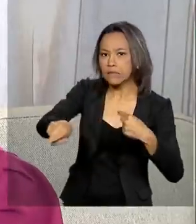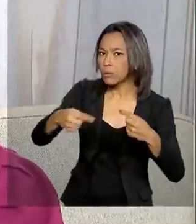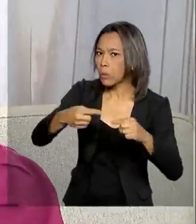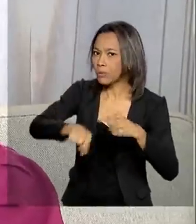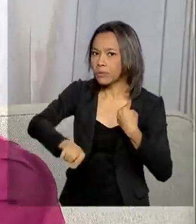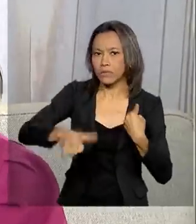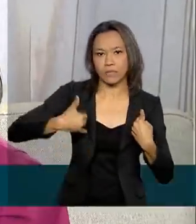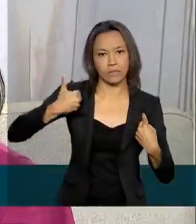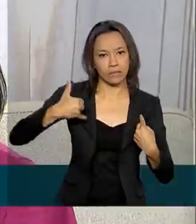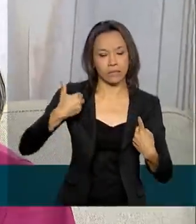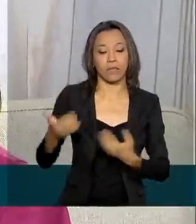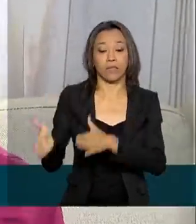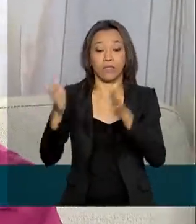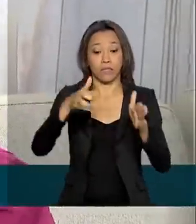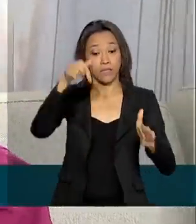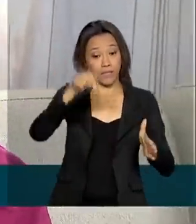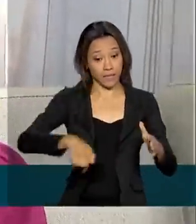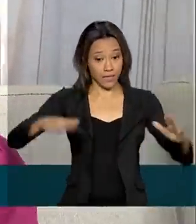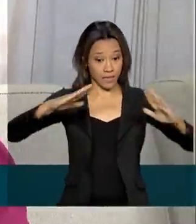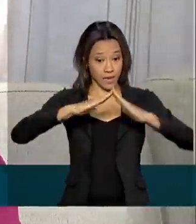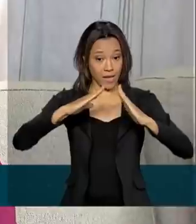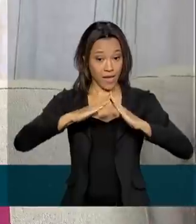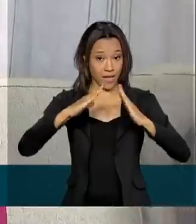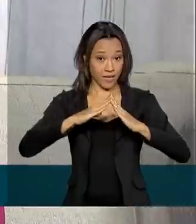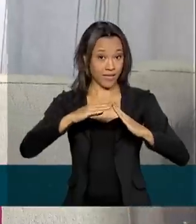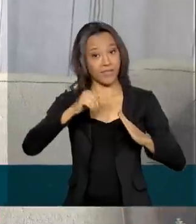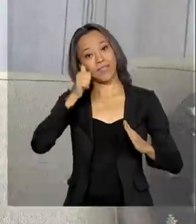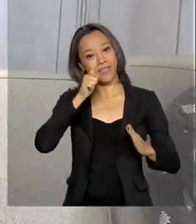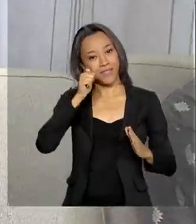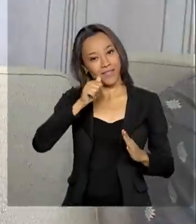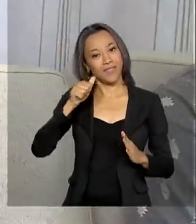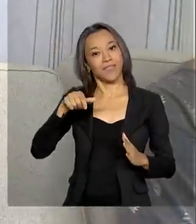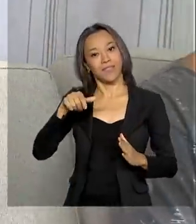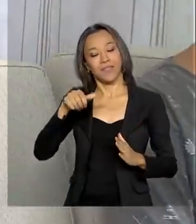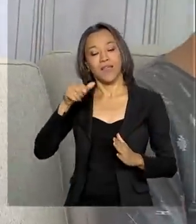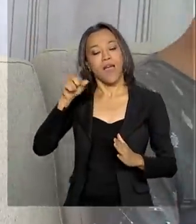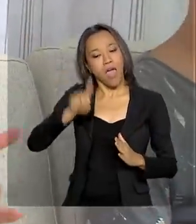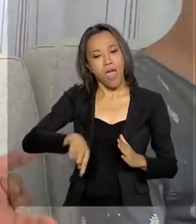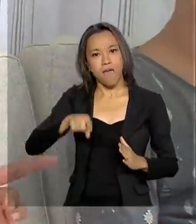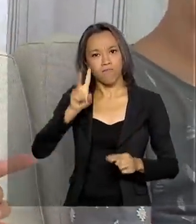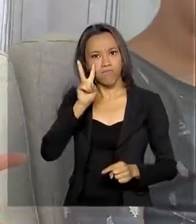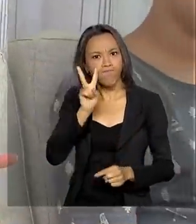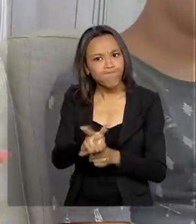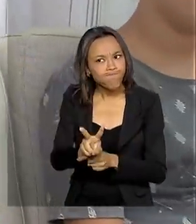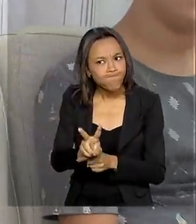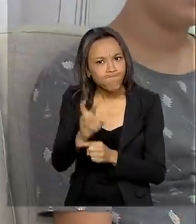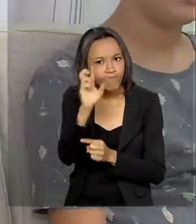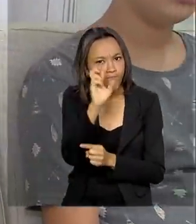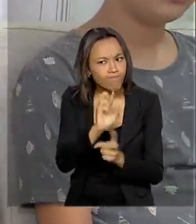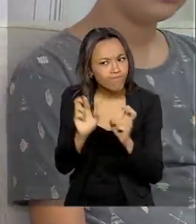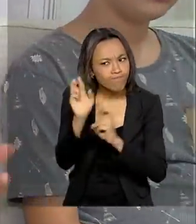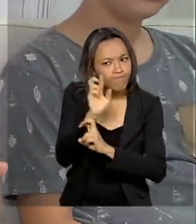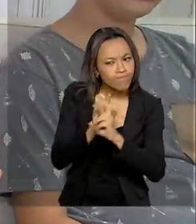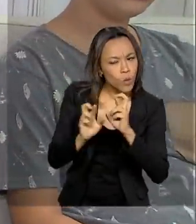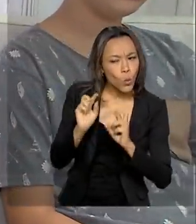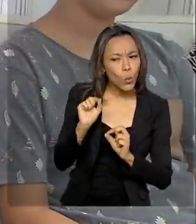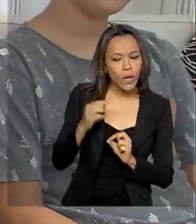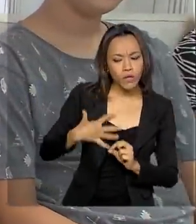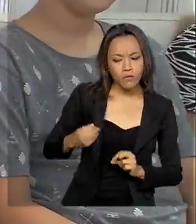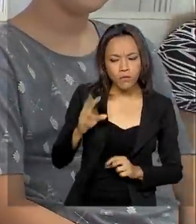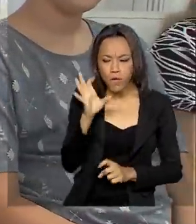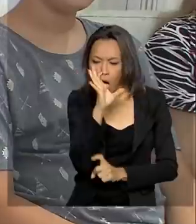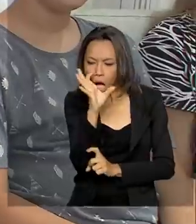E aqui na casa da Priscila, é assim. Vigilância é palavra de ordem. Ela está sempre de olho no que os filhos